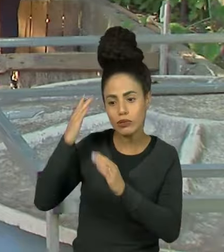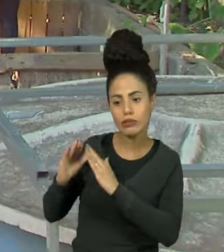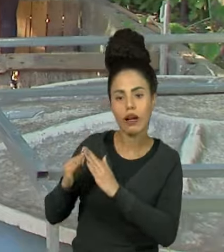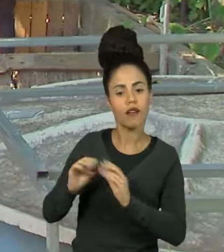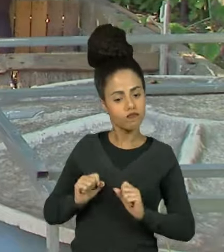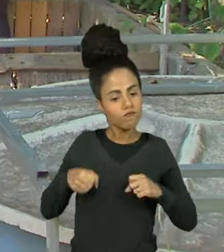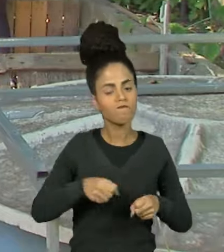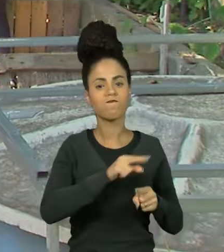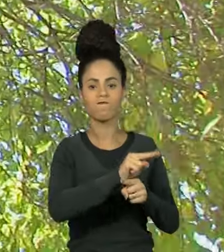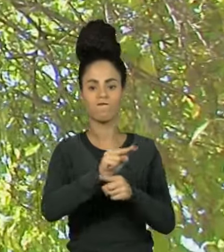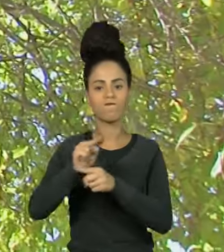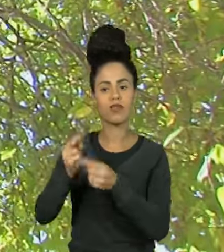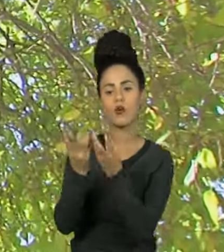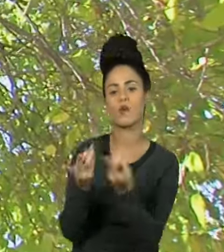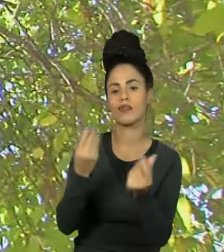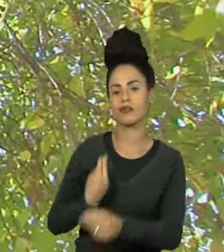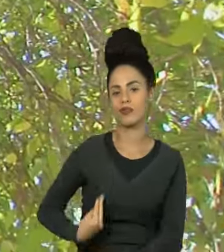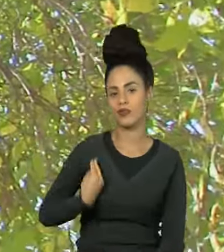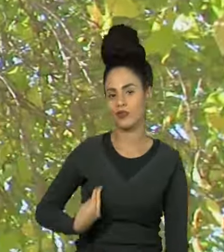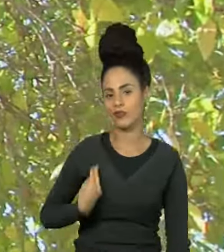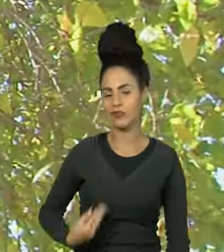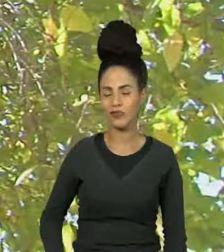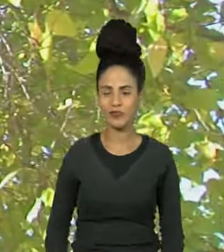defensores da qualidade de vida.